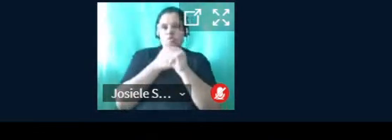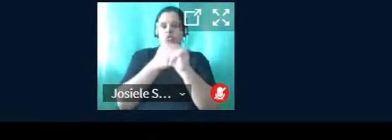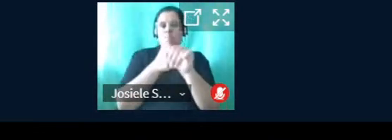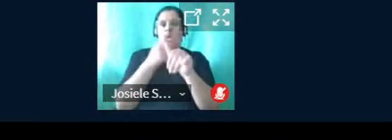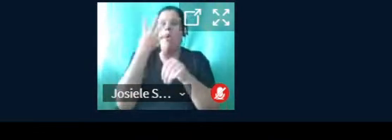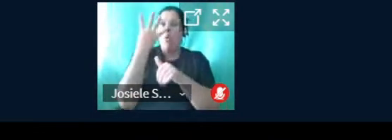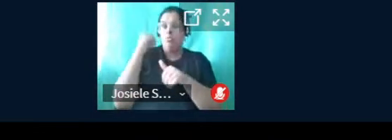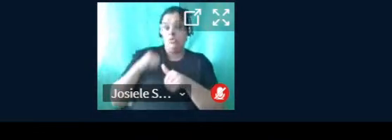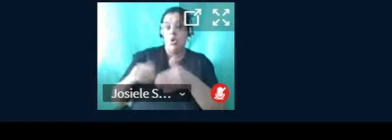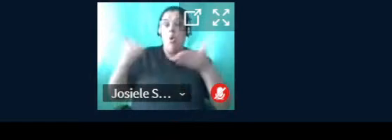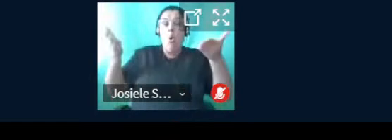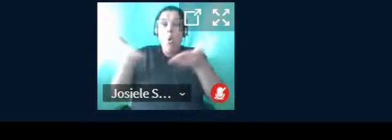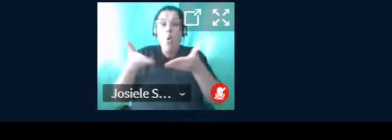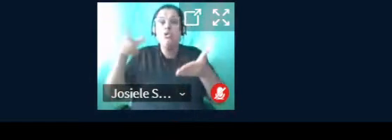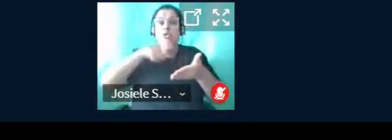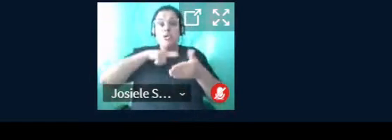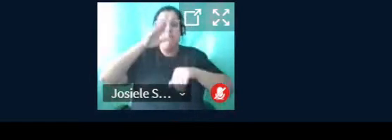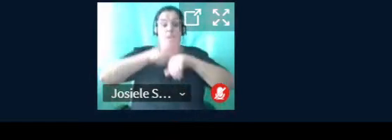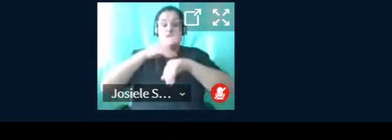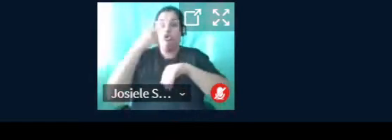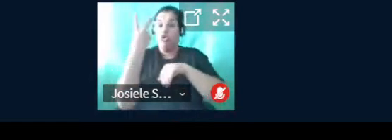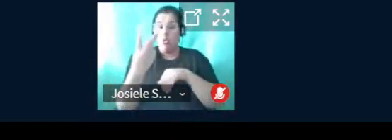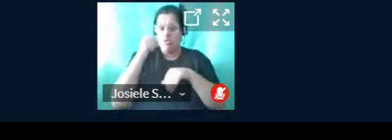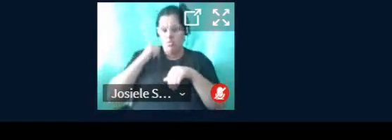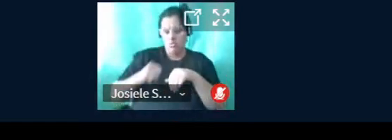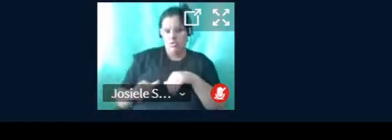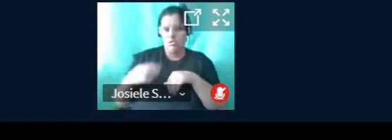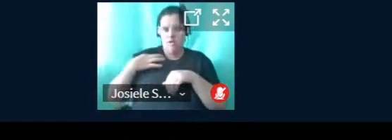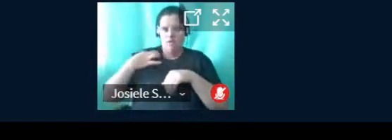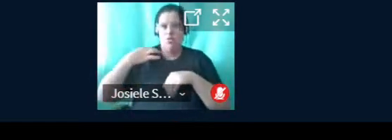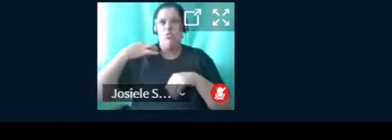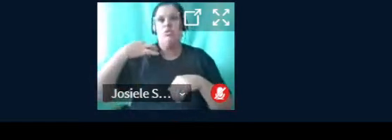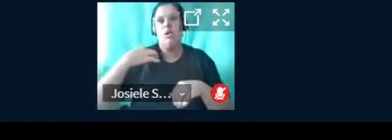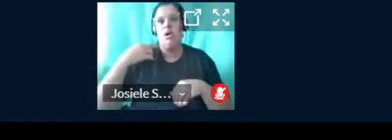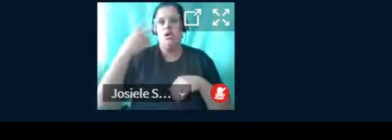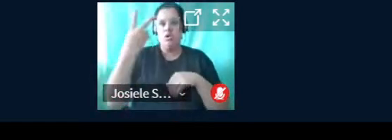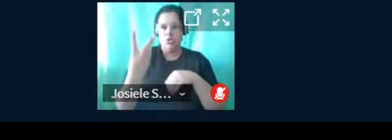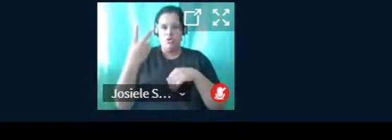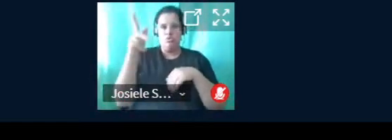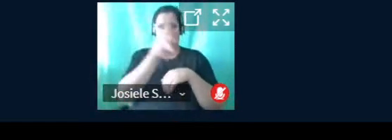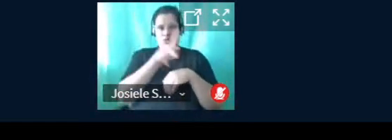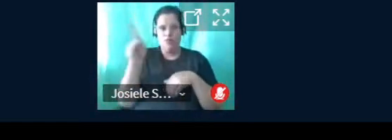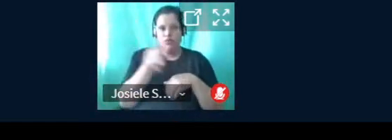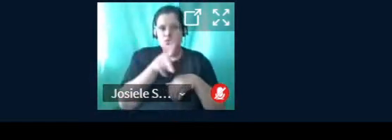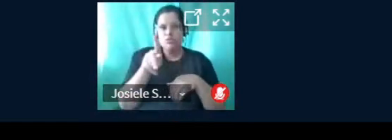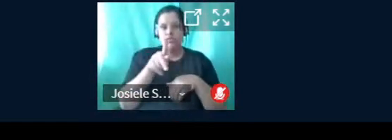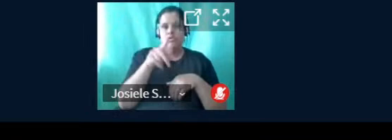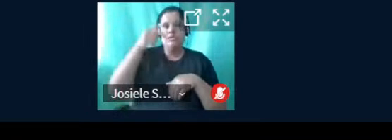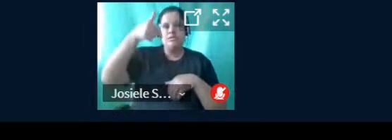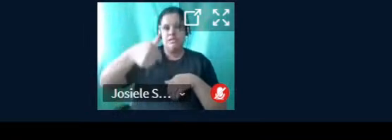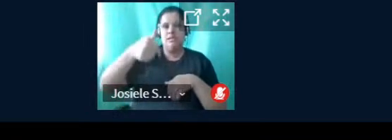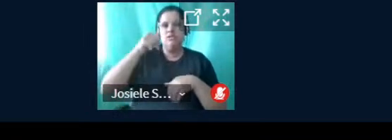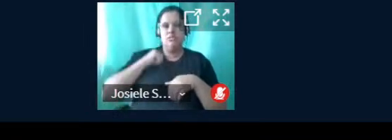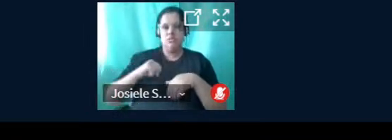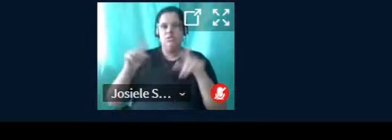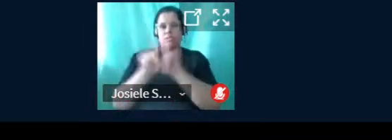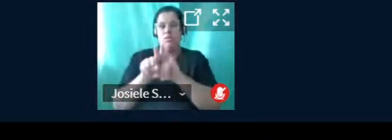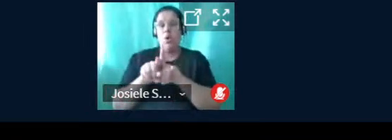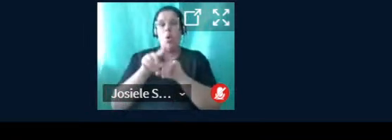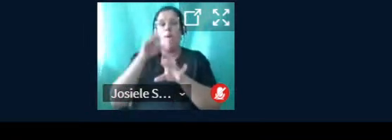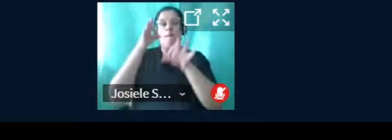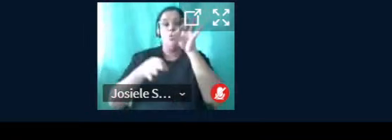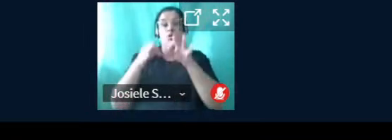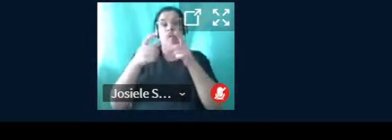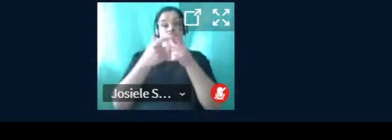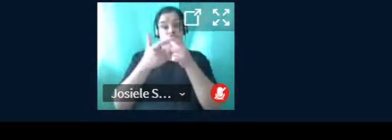Hoje, contamos com mais dois bolsistas voluntários e dois docentes, e, seus respectivos, sete bolsistas. O projeto vem